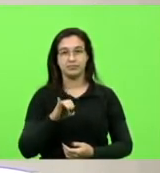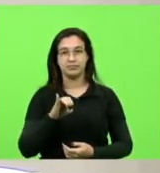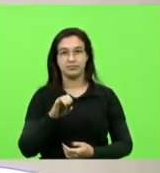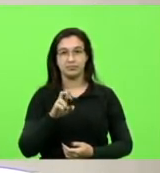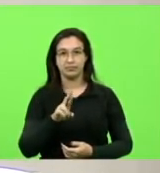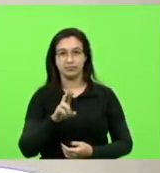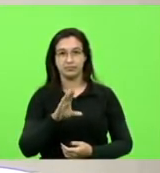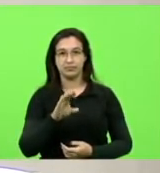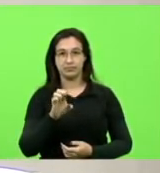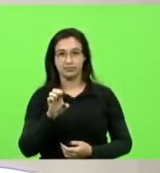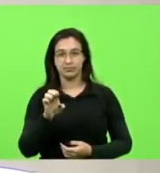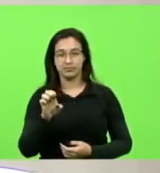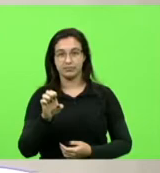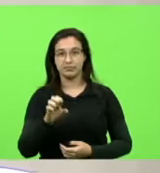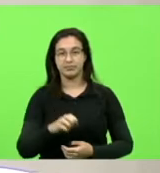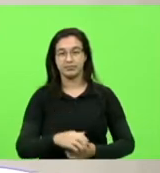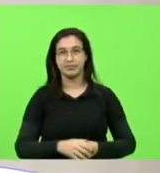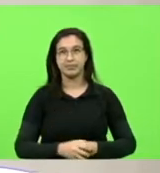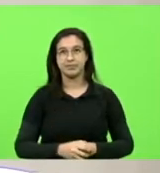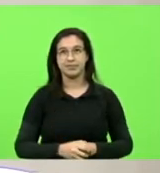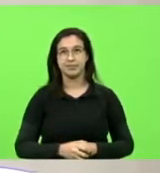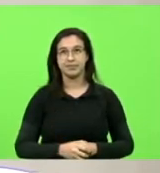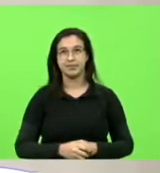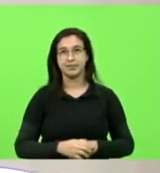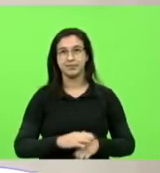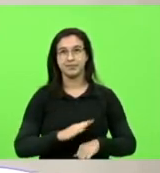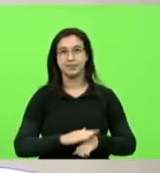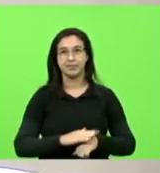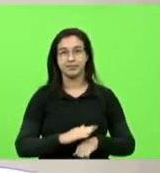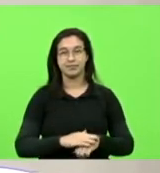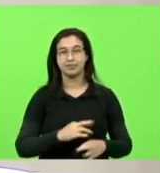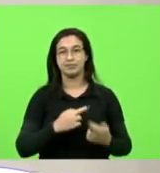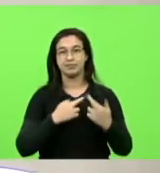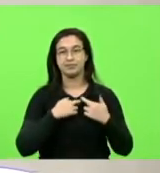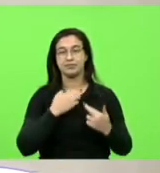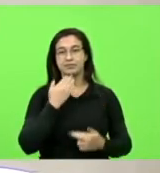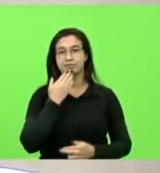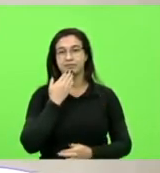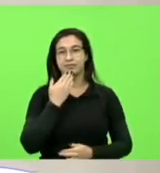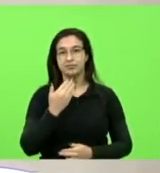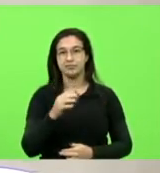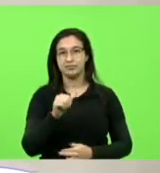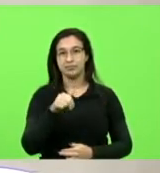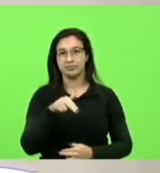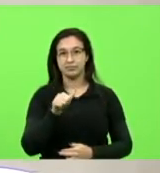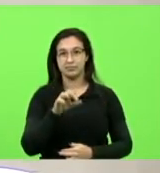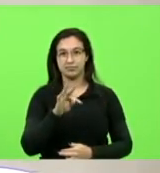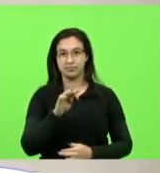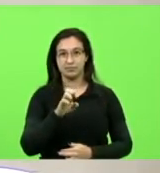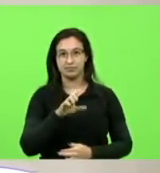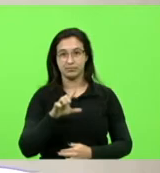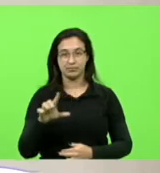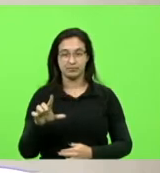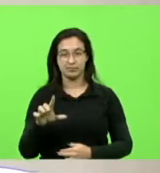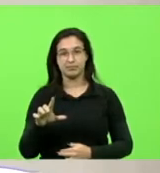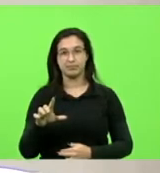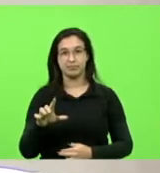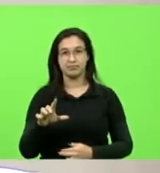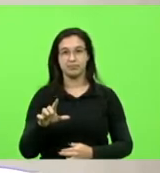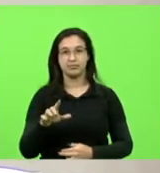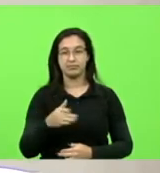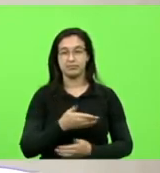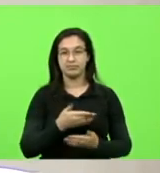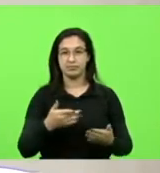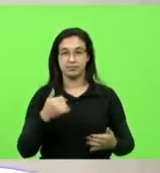Reides, solicitando o Anatel, que determina operadores de